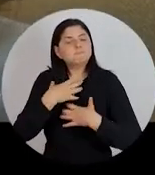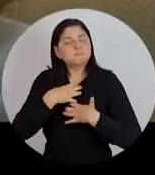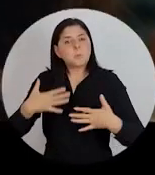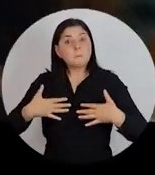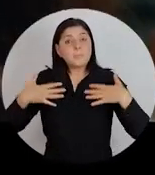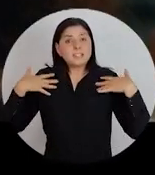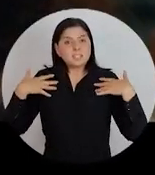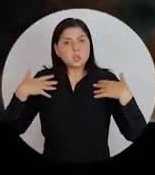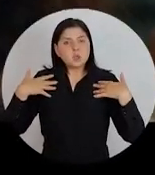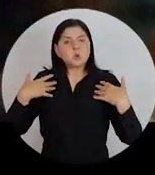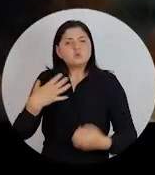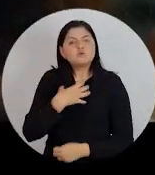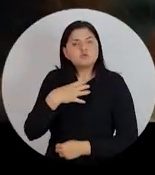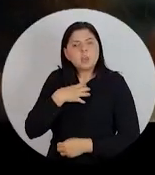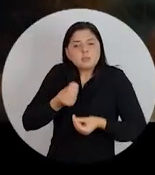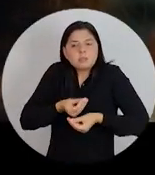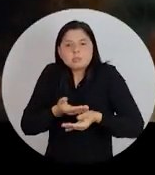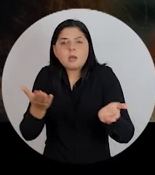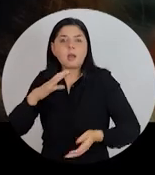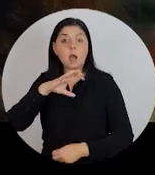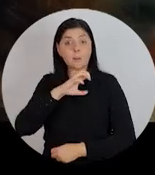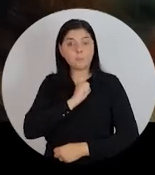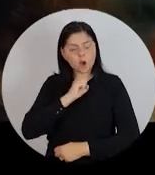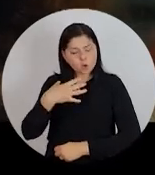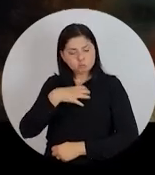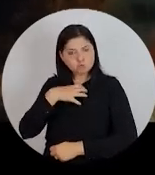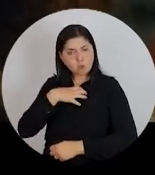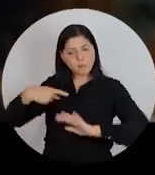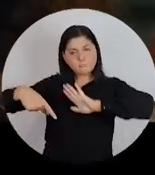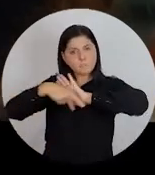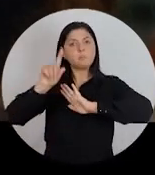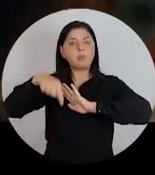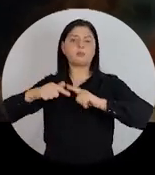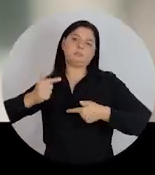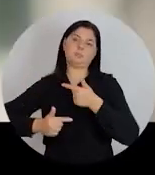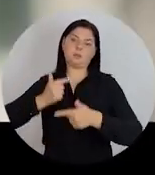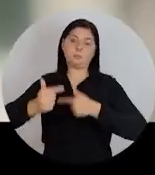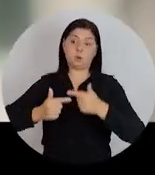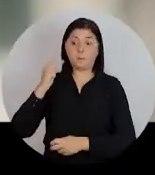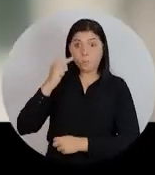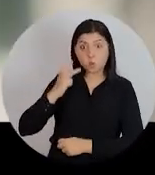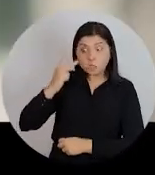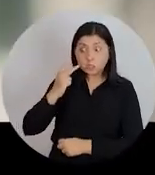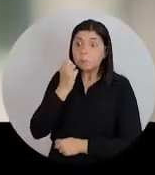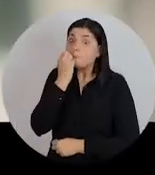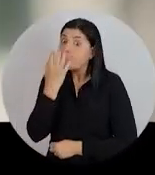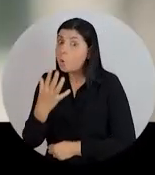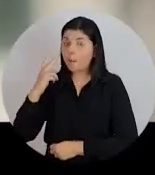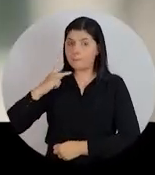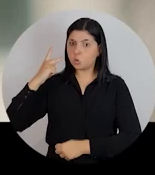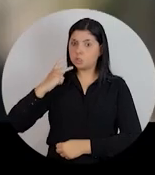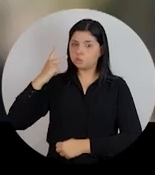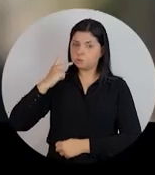com prazer. O jeito que ele demonstra amor é o jeito dele é trabalhando. Fazer política, fazer a boa